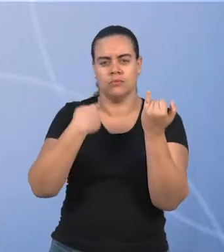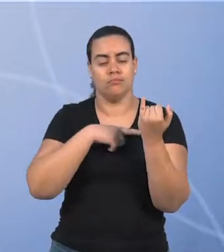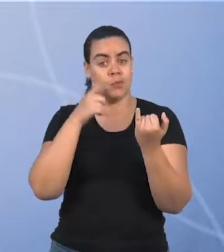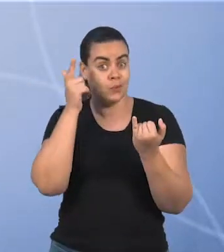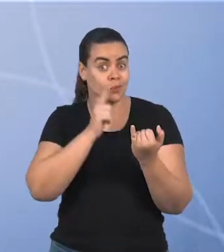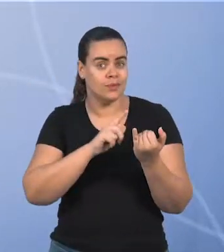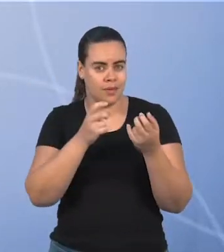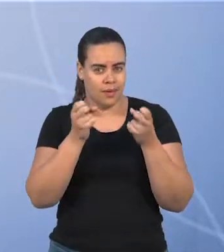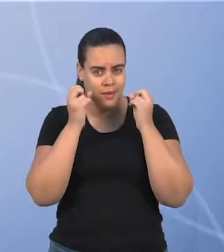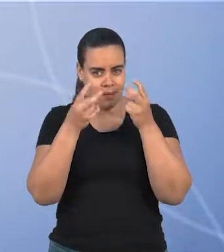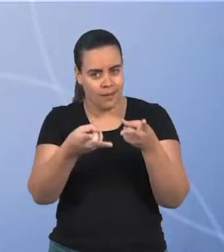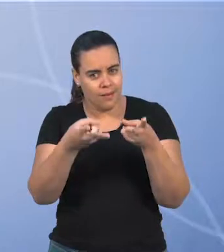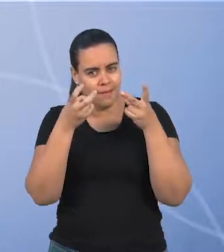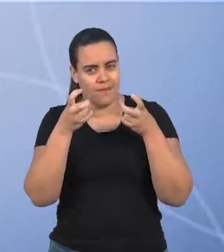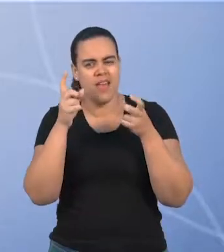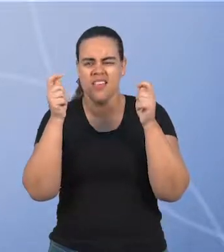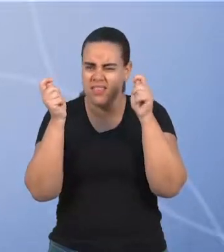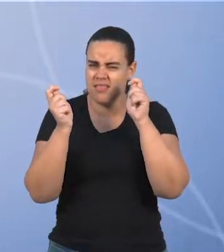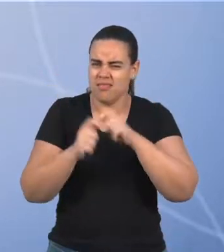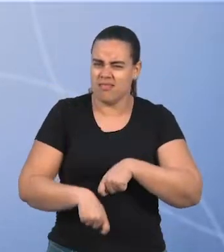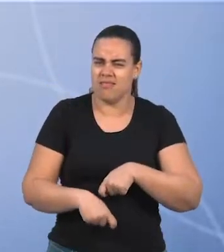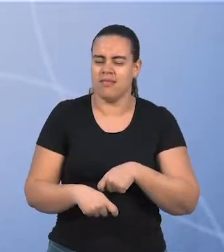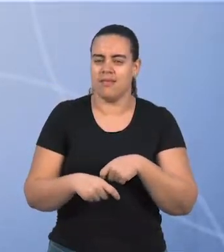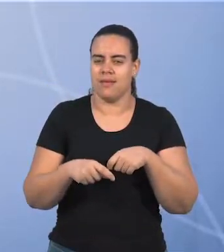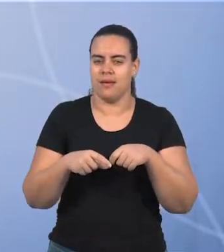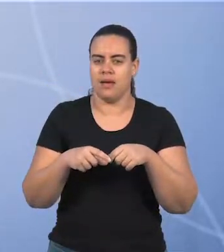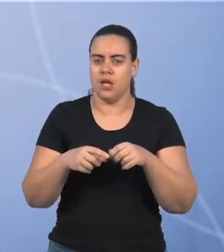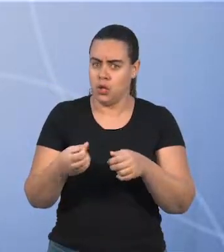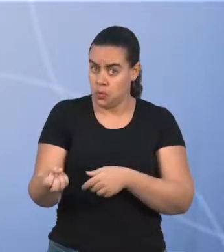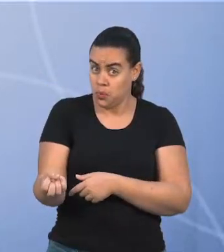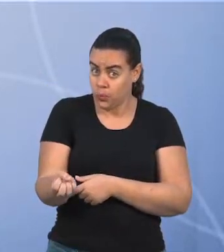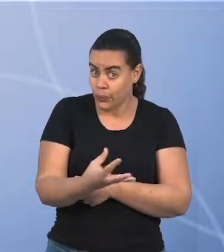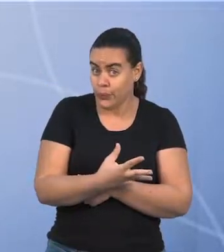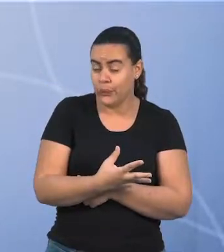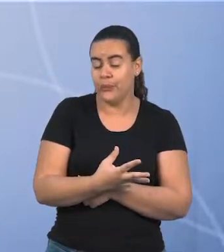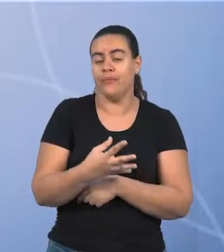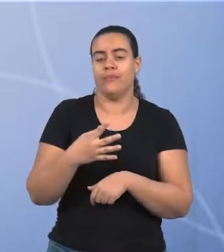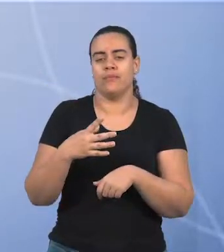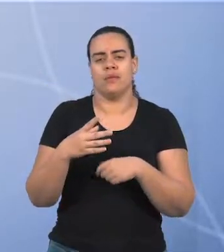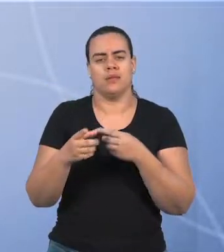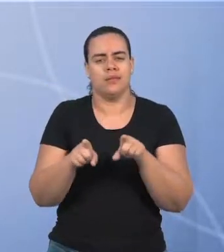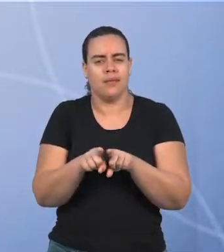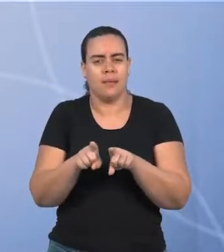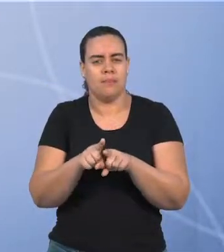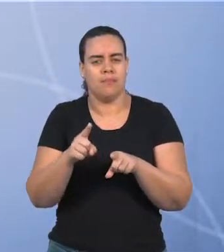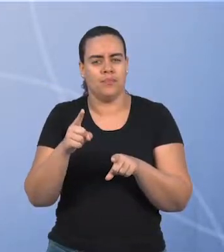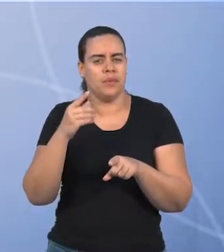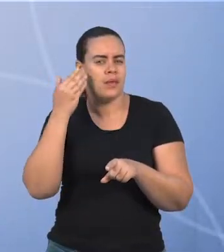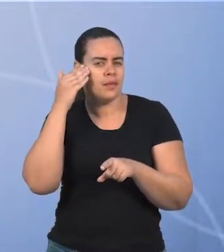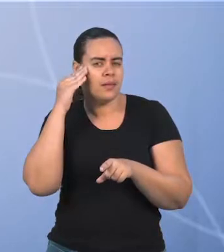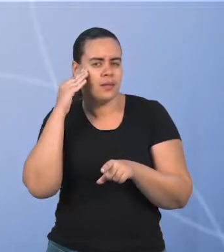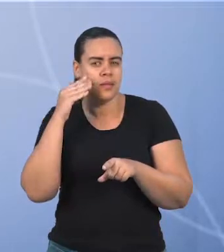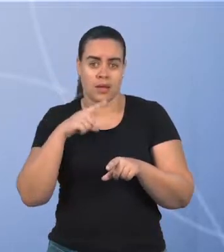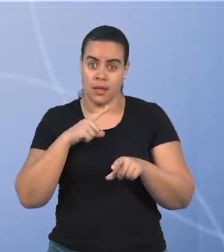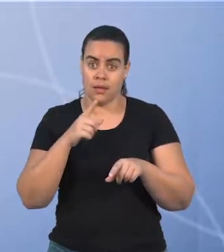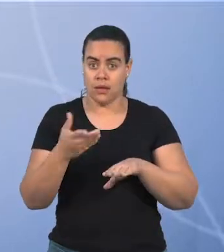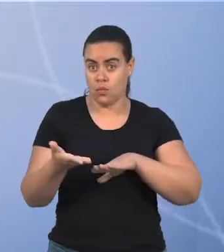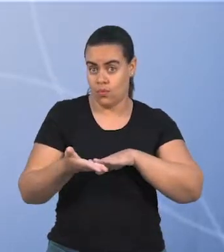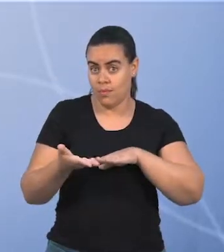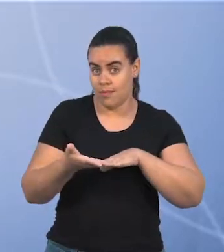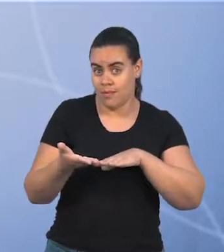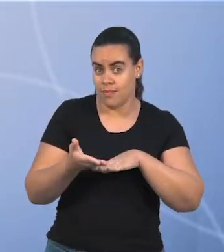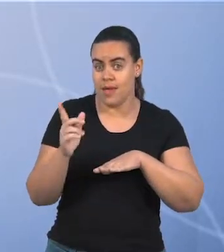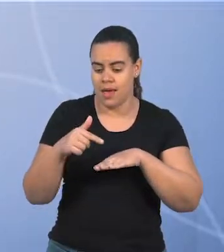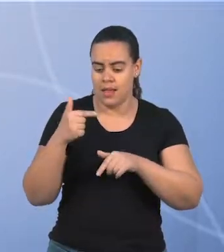enxergar isso como uma possibilidade potente e completamente atualizada em relação ao entendimento de contemporaneidade, que tanto se